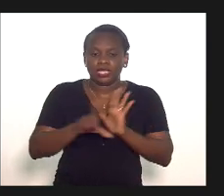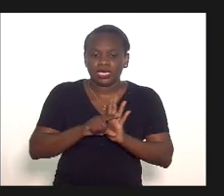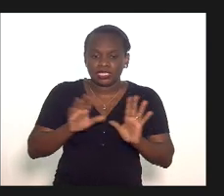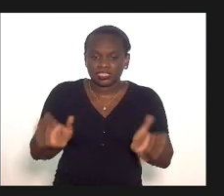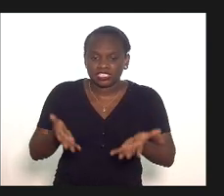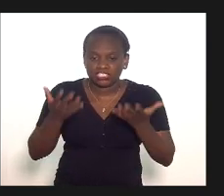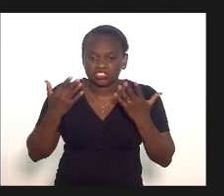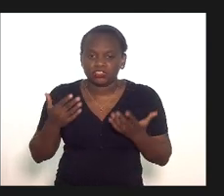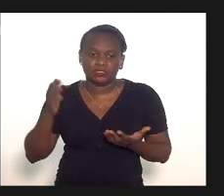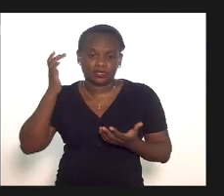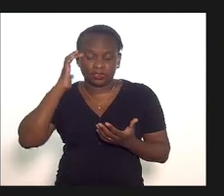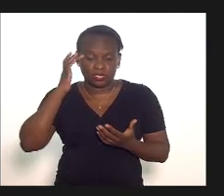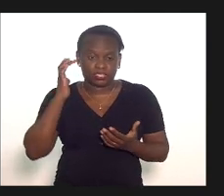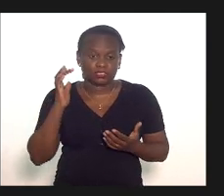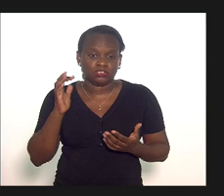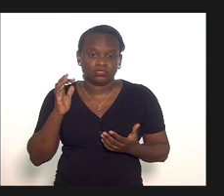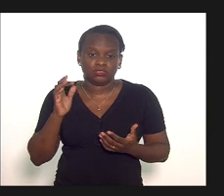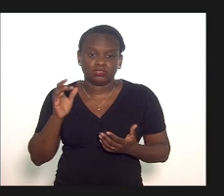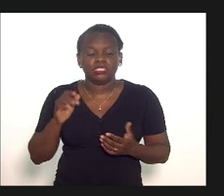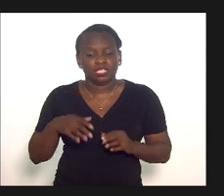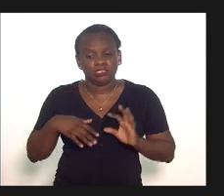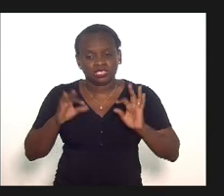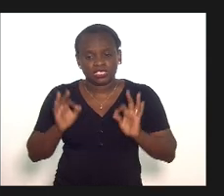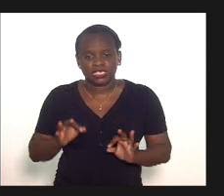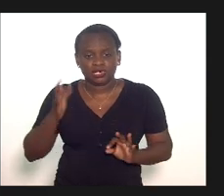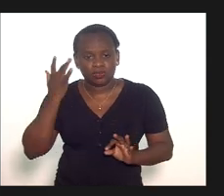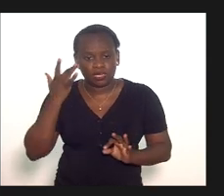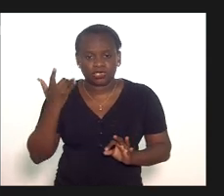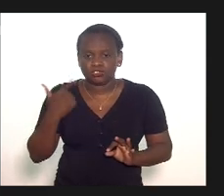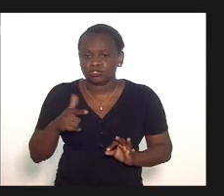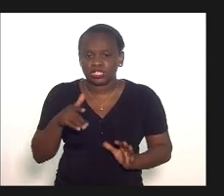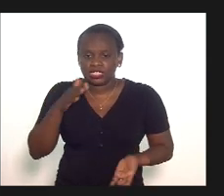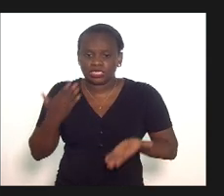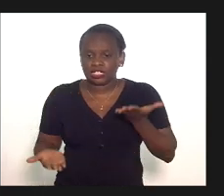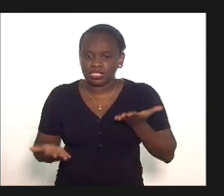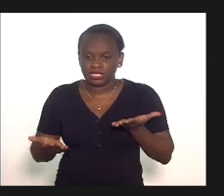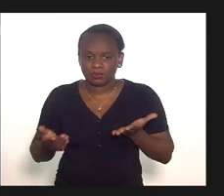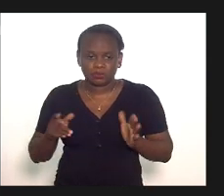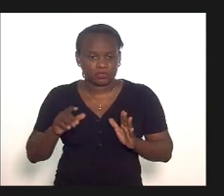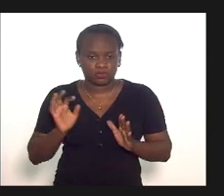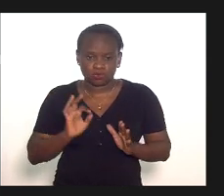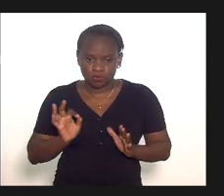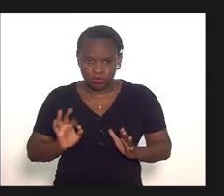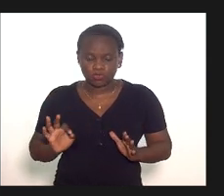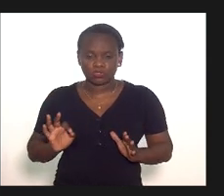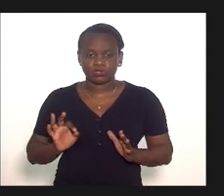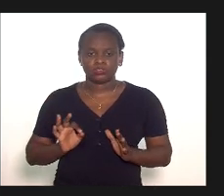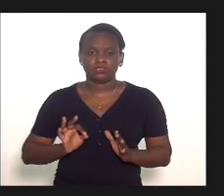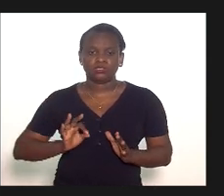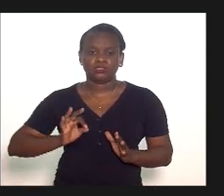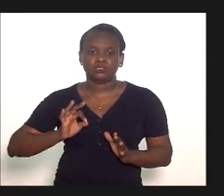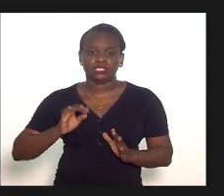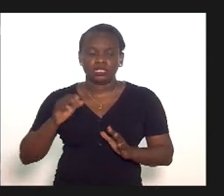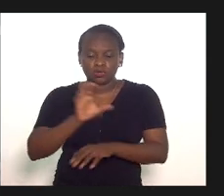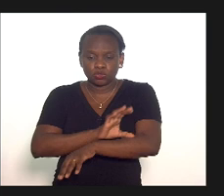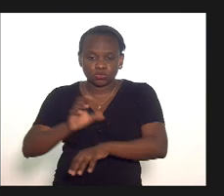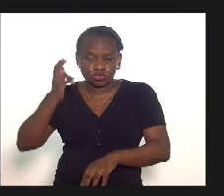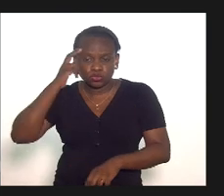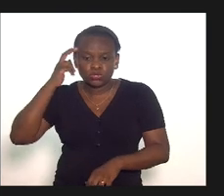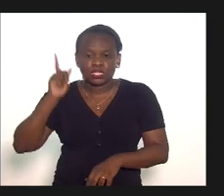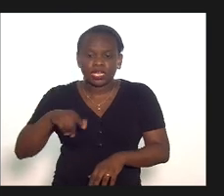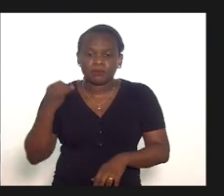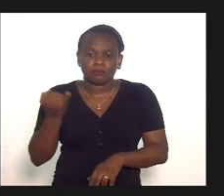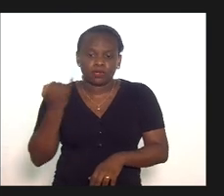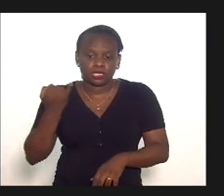incentivo eu acho que acho não tenho certeza que não existe desequilíbrio algum a cultura ela é tão